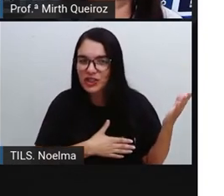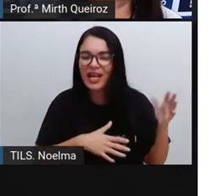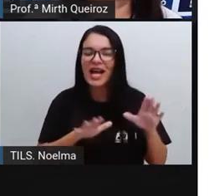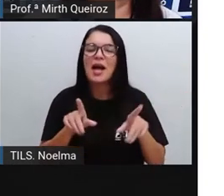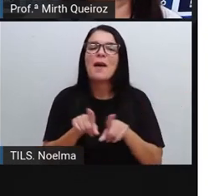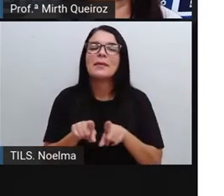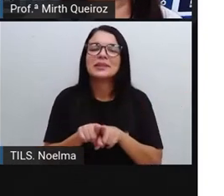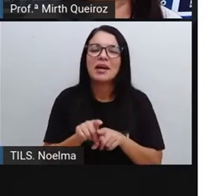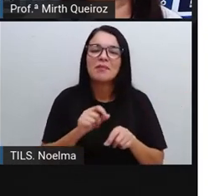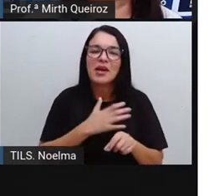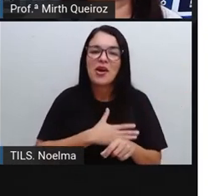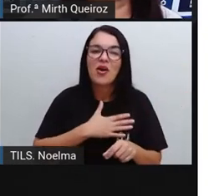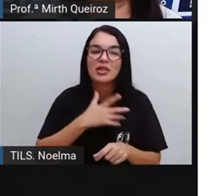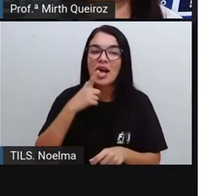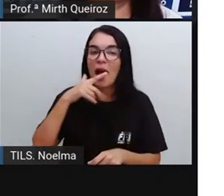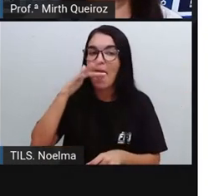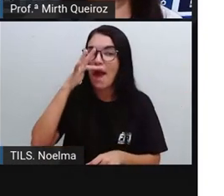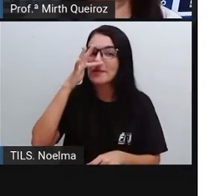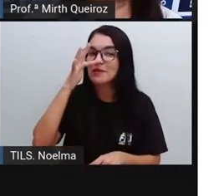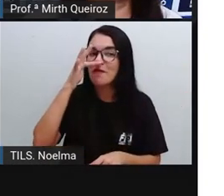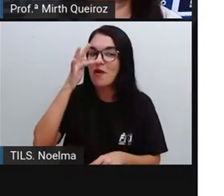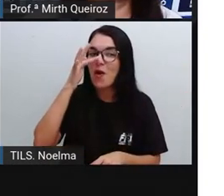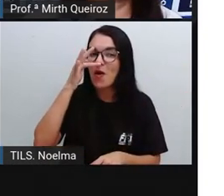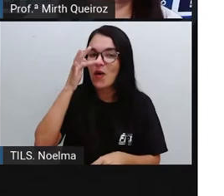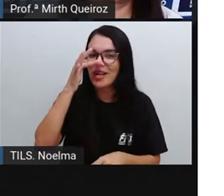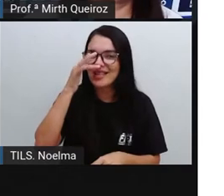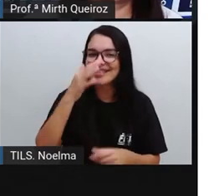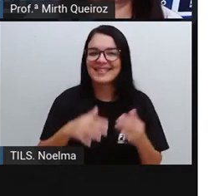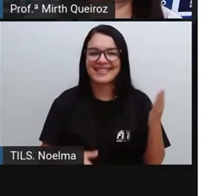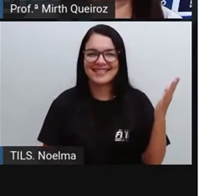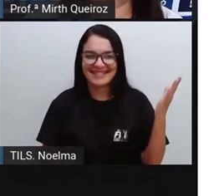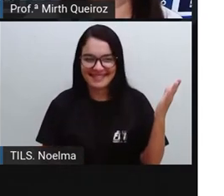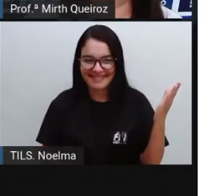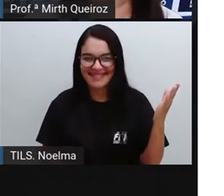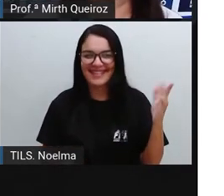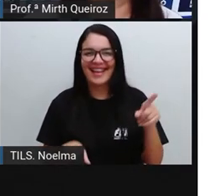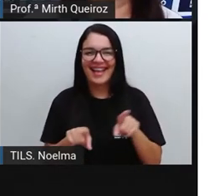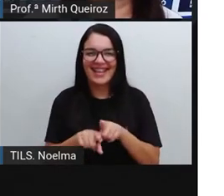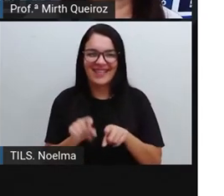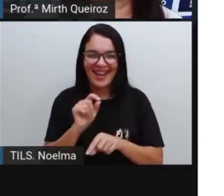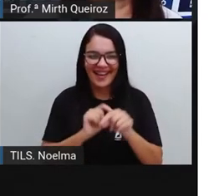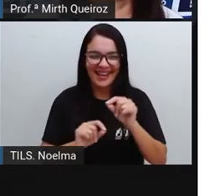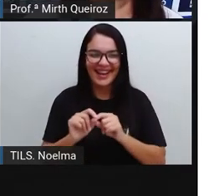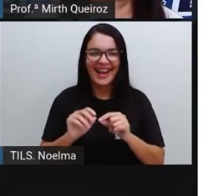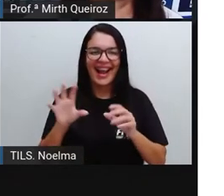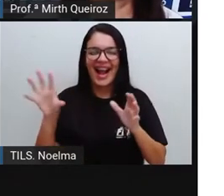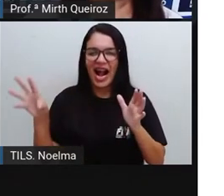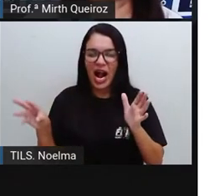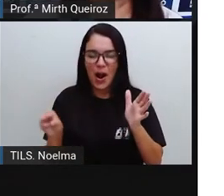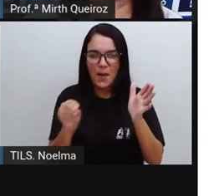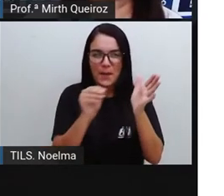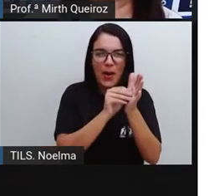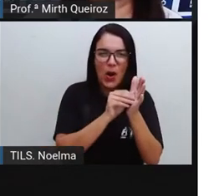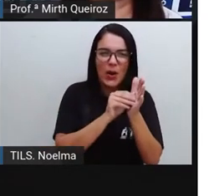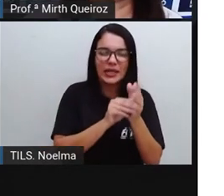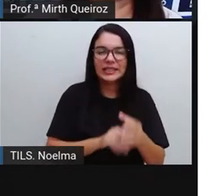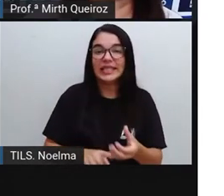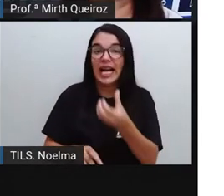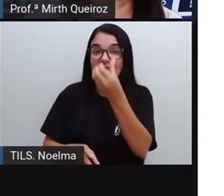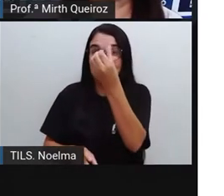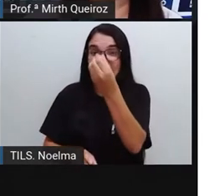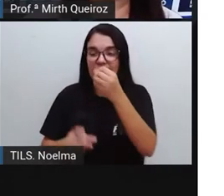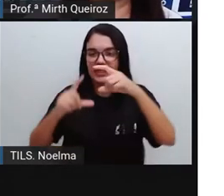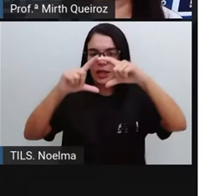Aqui a gente tem outra, que são as flores. A representação da flor de seis pétalas